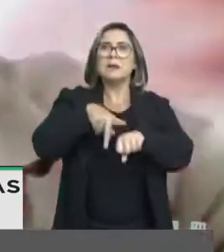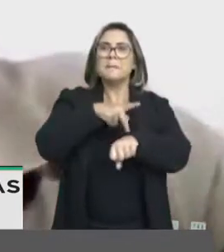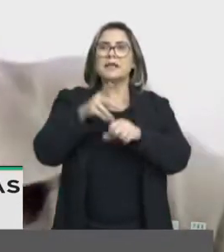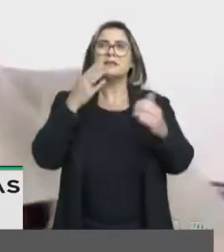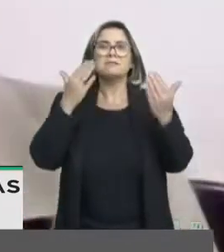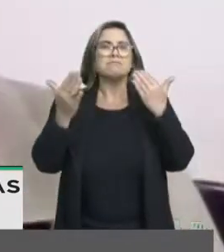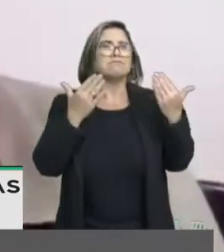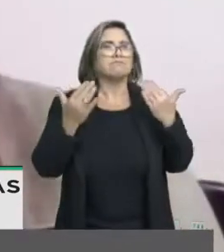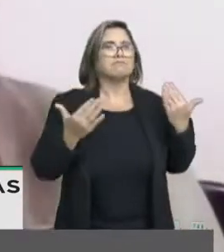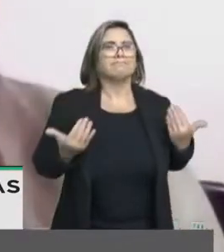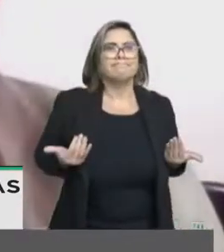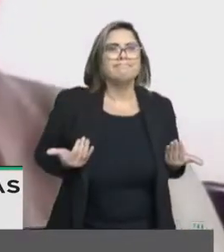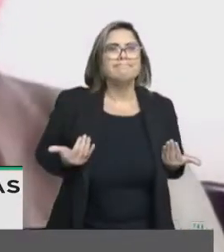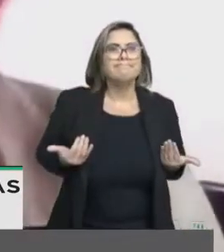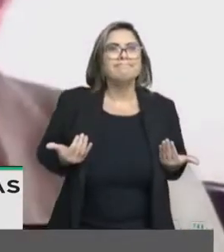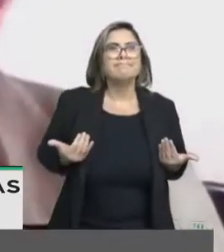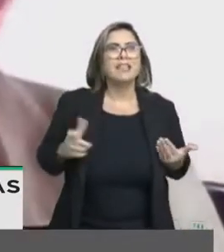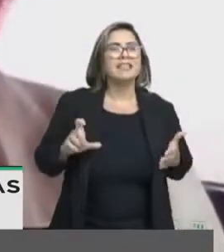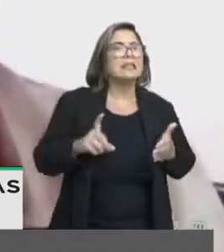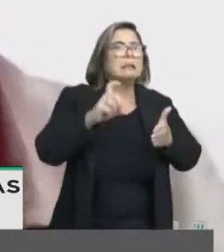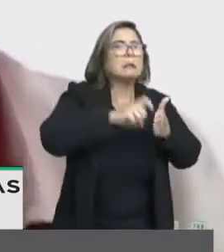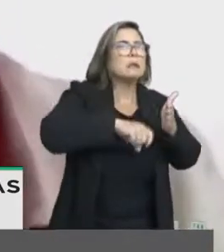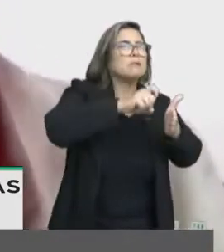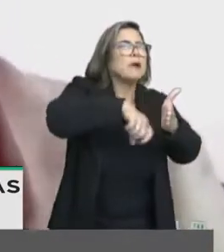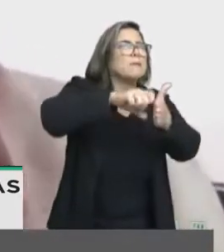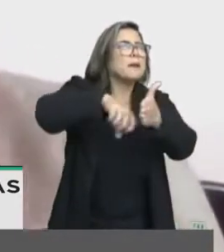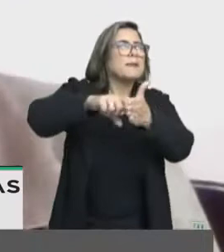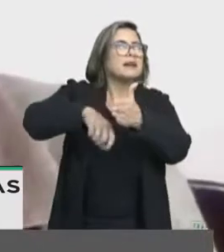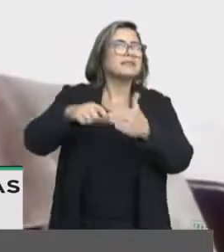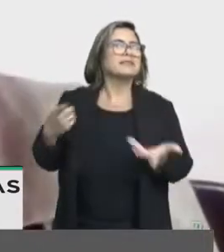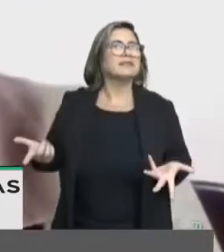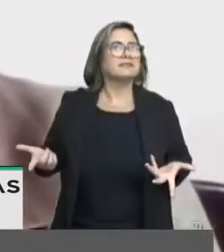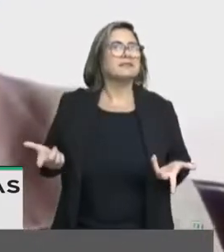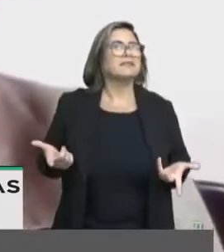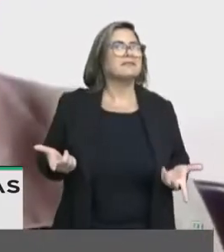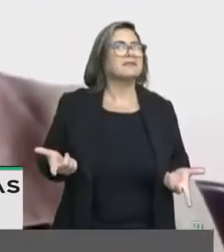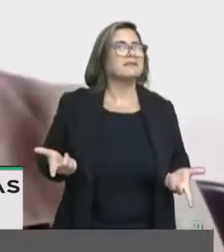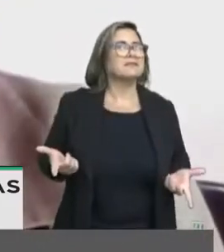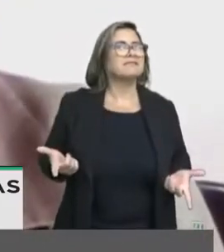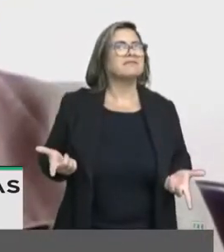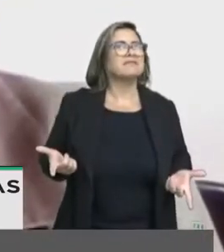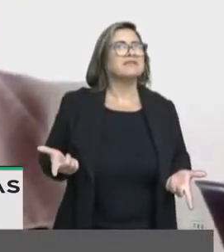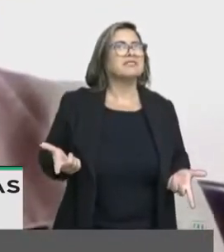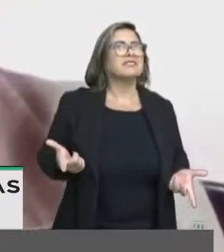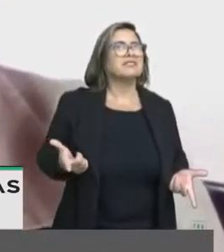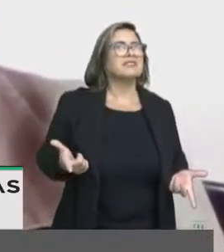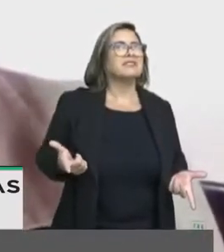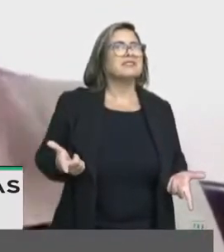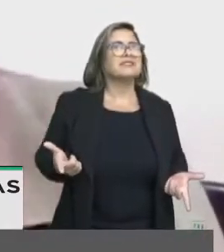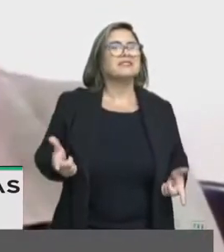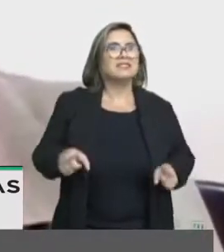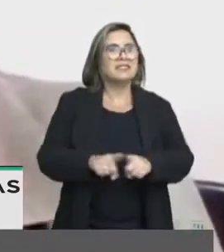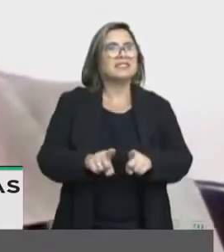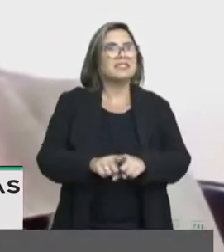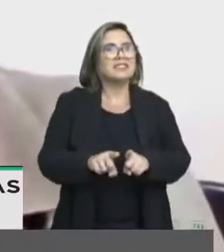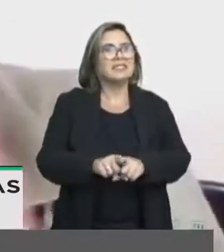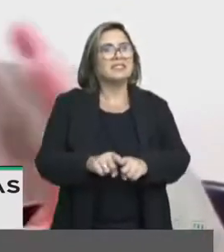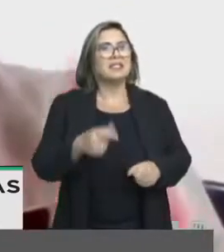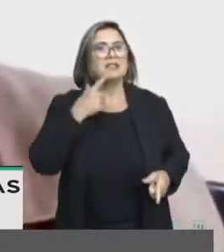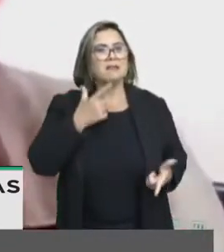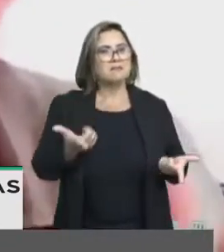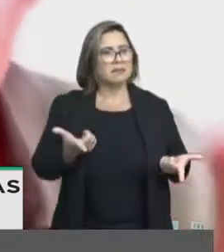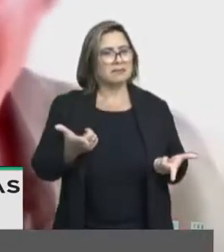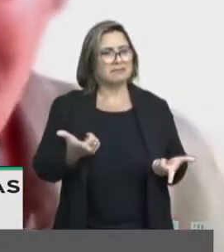não tributam, outros países relevantes não tributam lucros e dividendos.